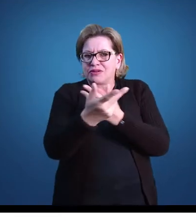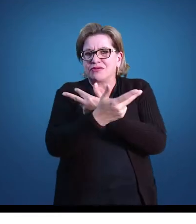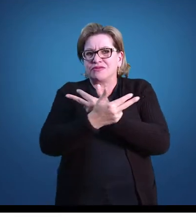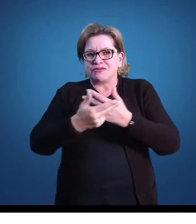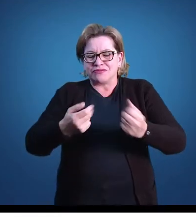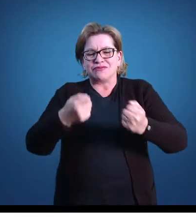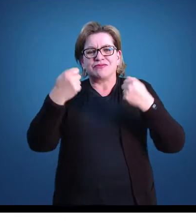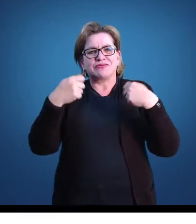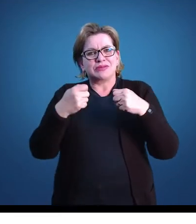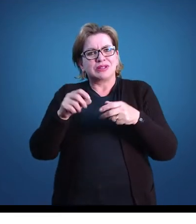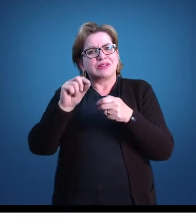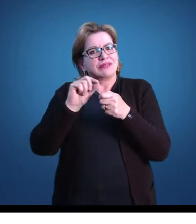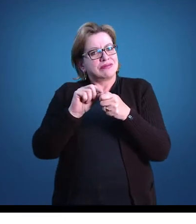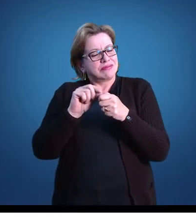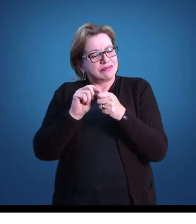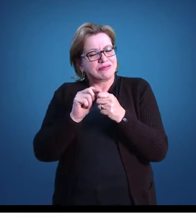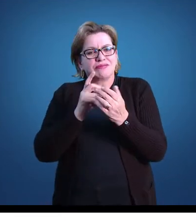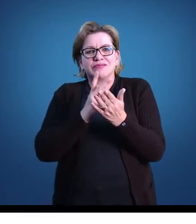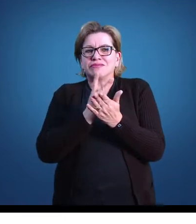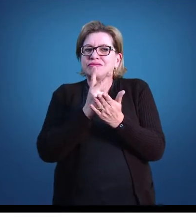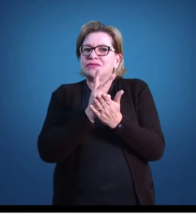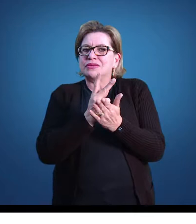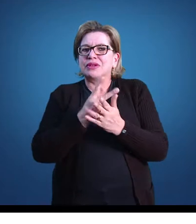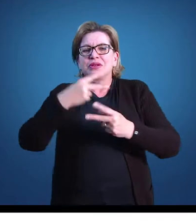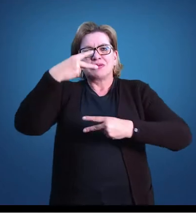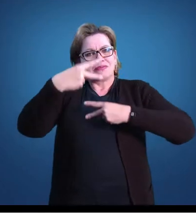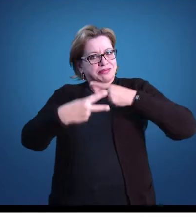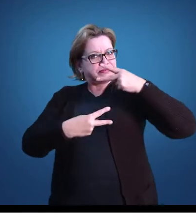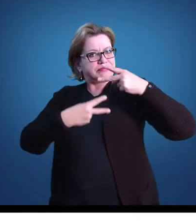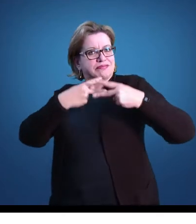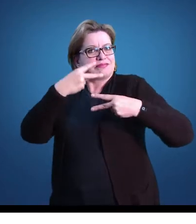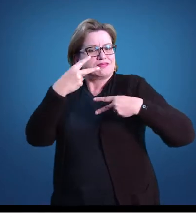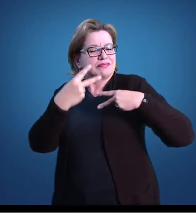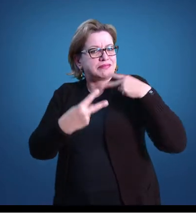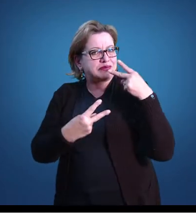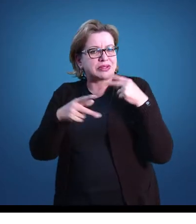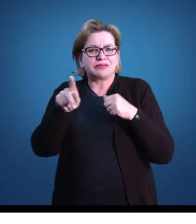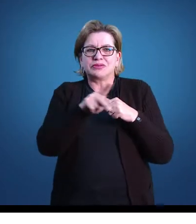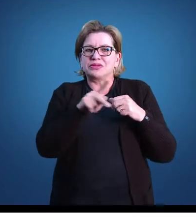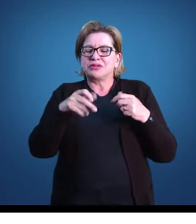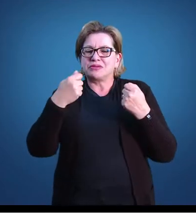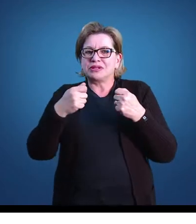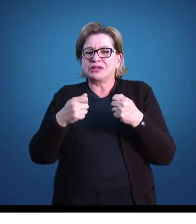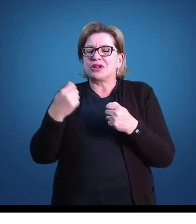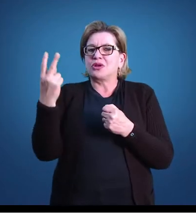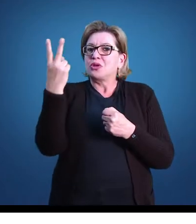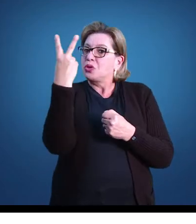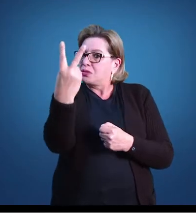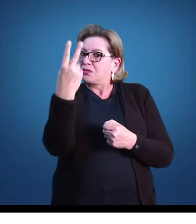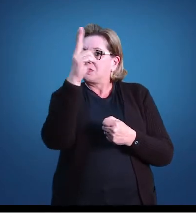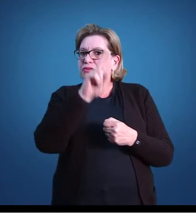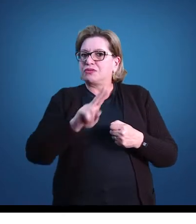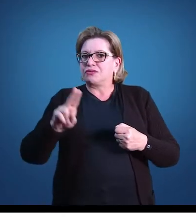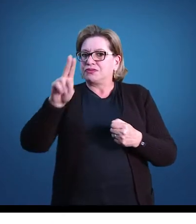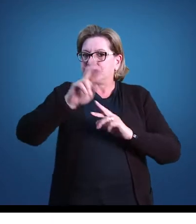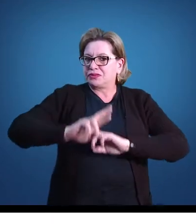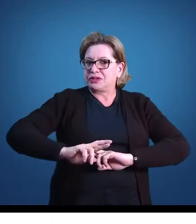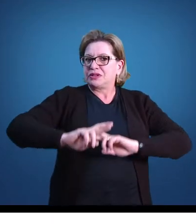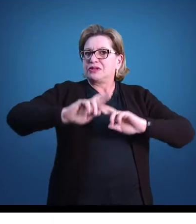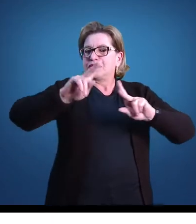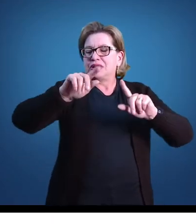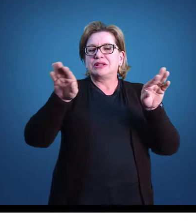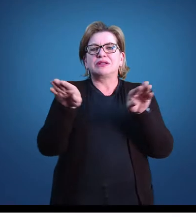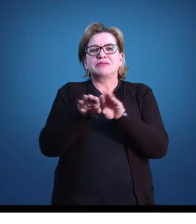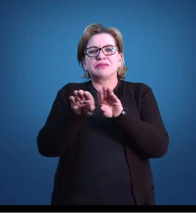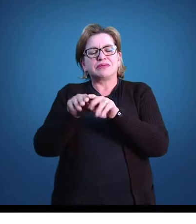Durante o bimestre, o professor deverá utilizar dois ou mais instrumentos de avaliação diferenciados. Será realizada a recuperação